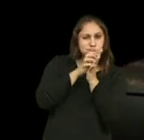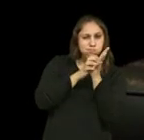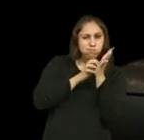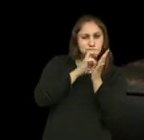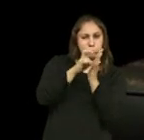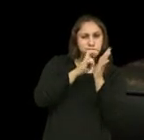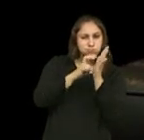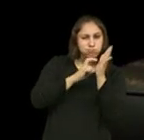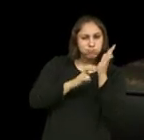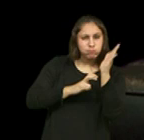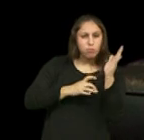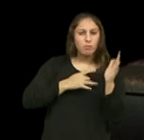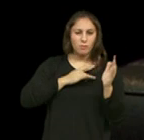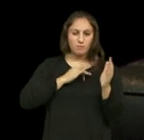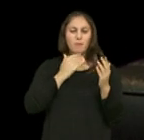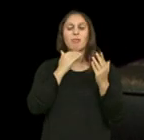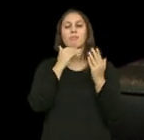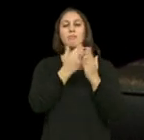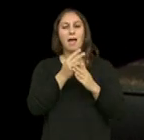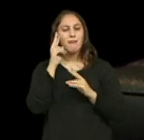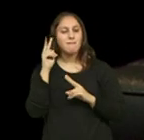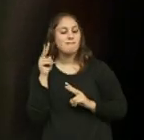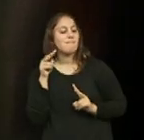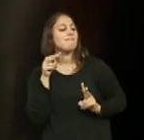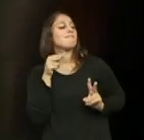Um romance é que faz virar as cabeças na rua,